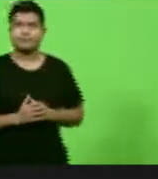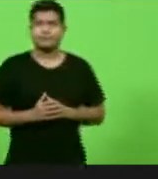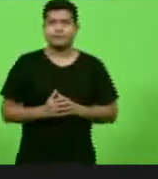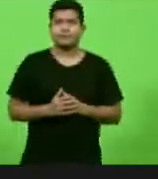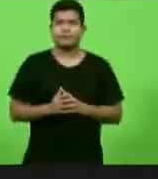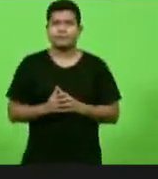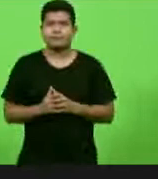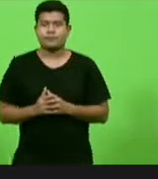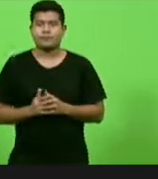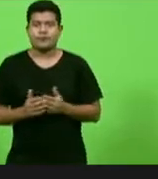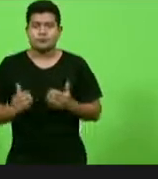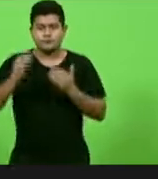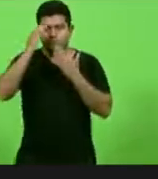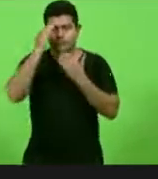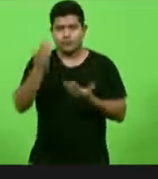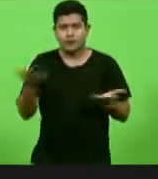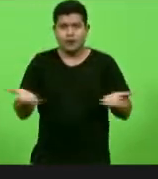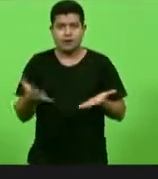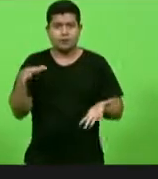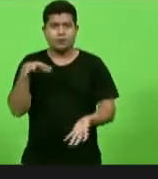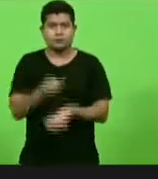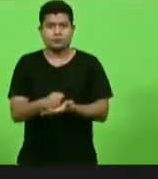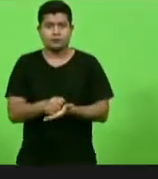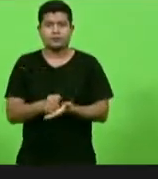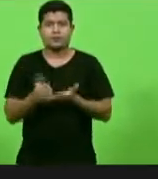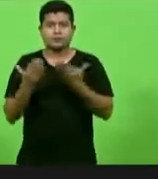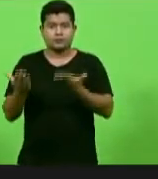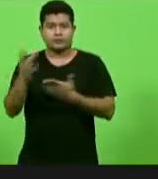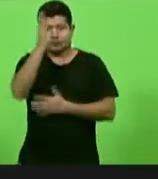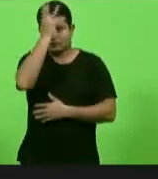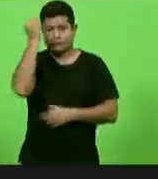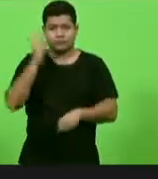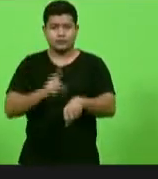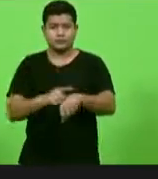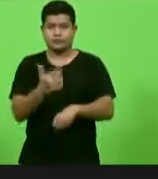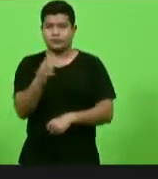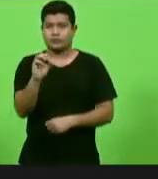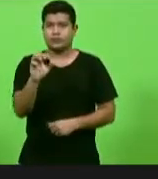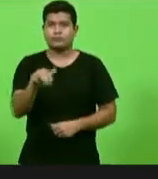A próxima escrita, a deputada Luciane Carbinati, por 10 minutos, deputado.